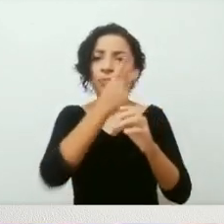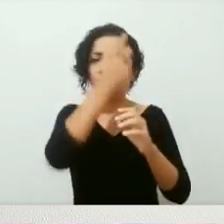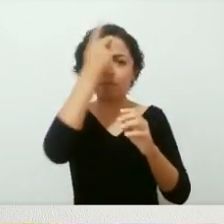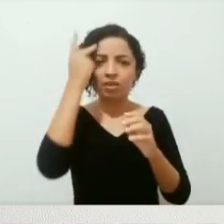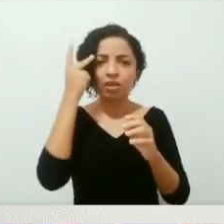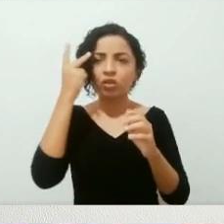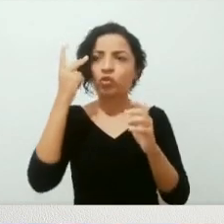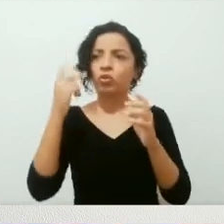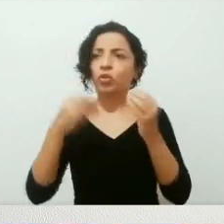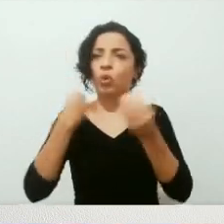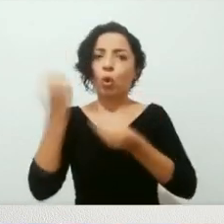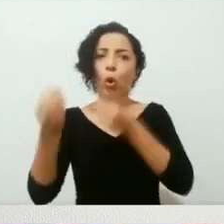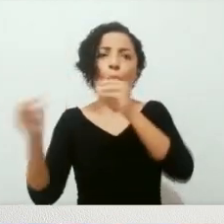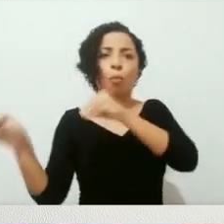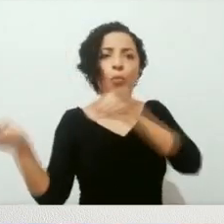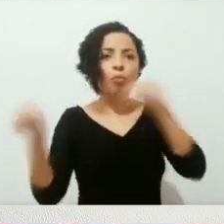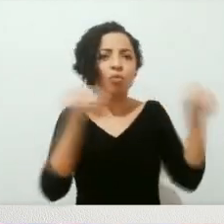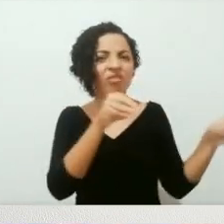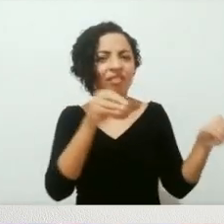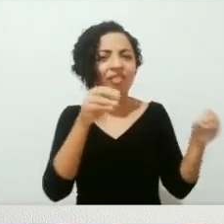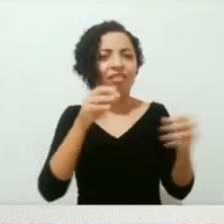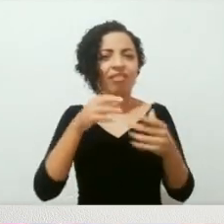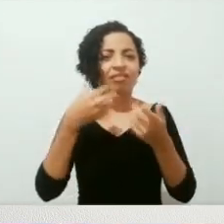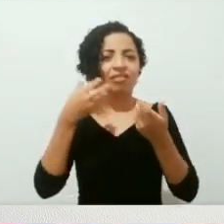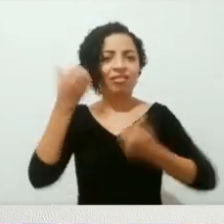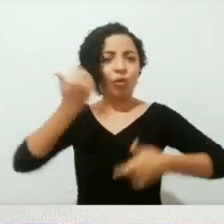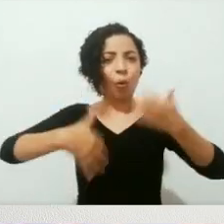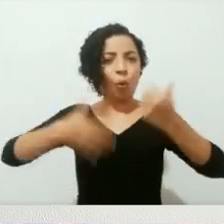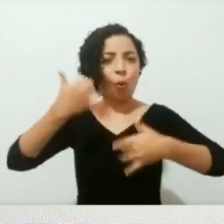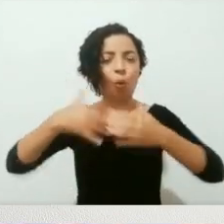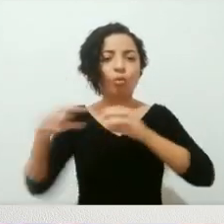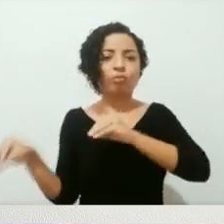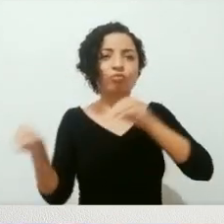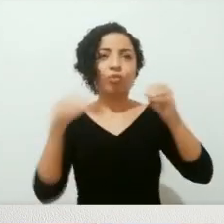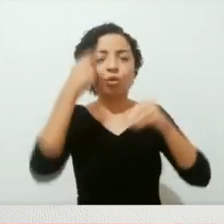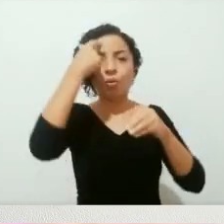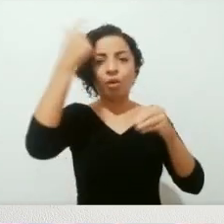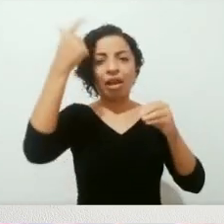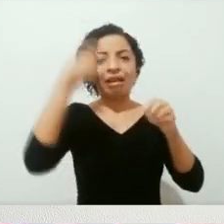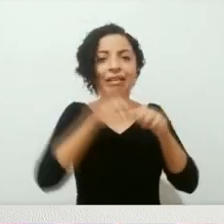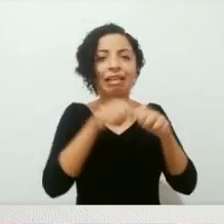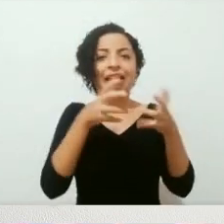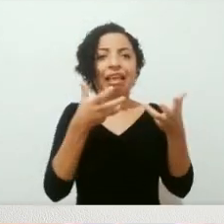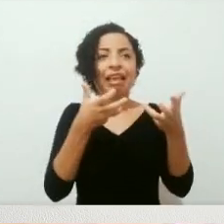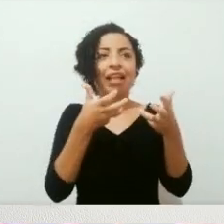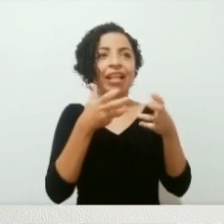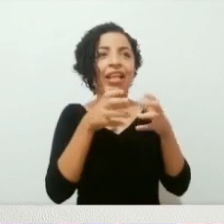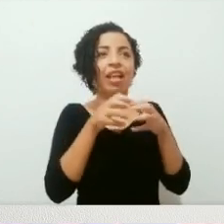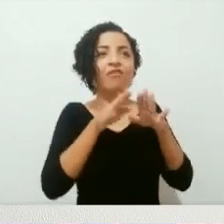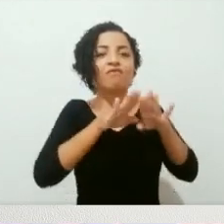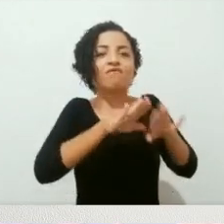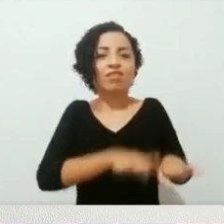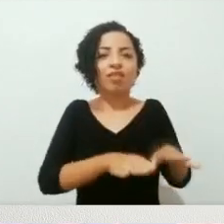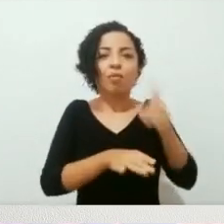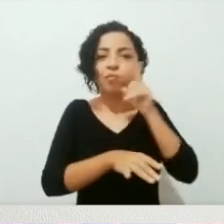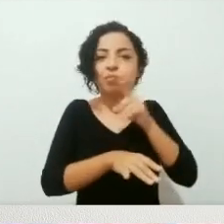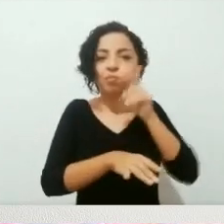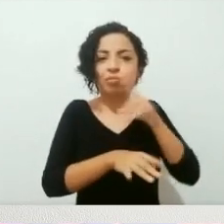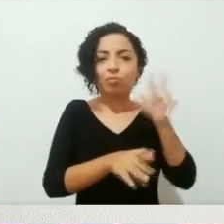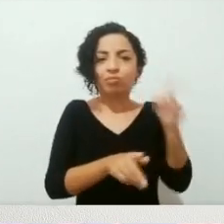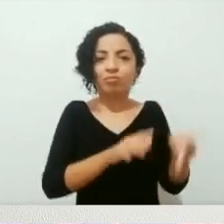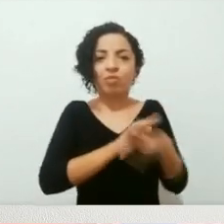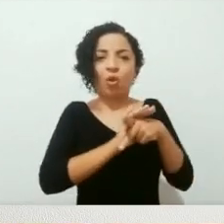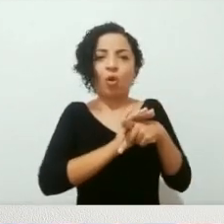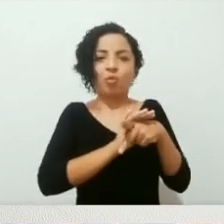do porto riquém, diz muito sobre o brasileiro, diz muito, como eu falei, de todo mundo que vai criar raízes e se arriscar, se